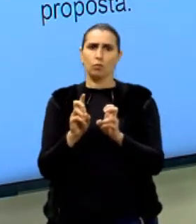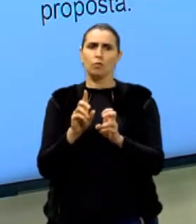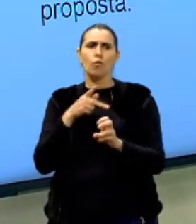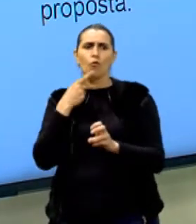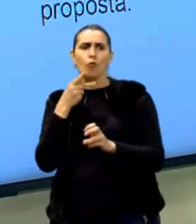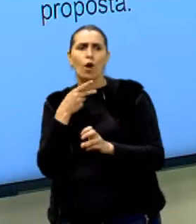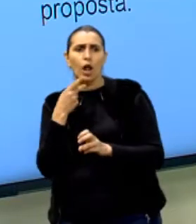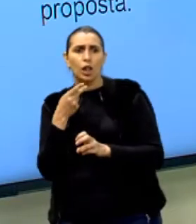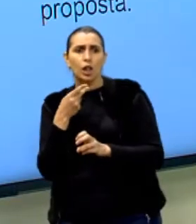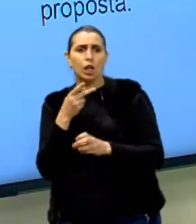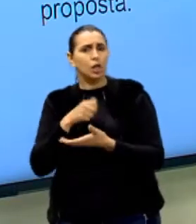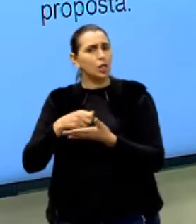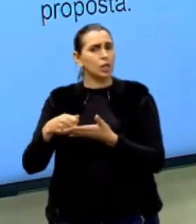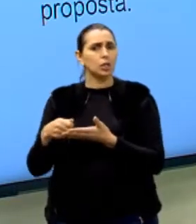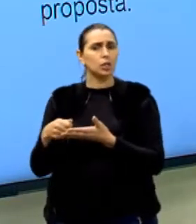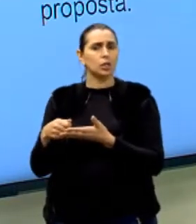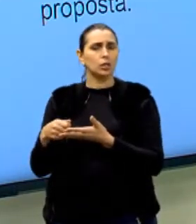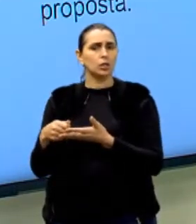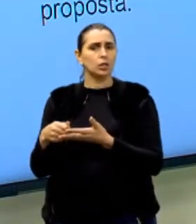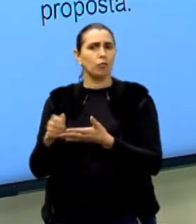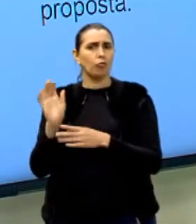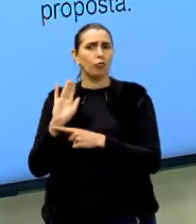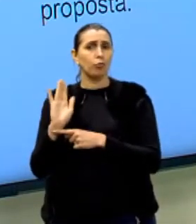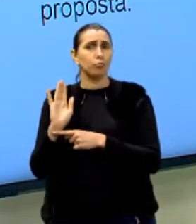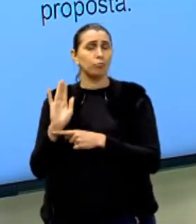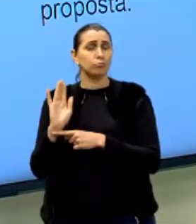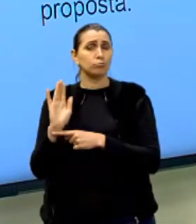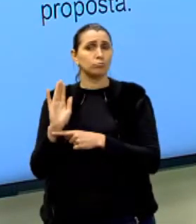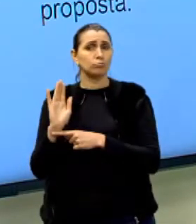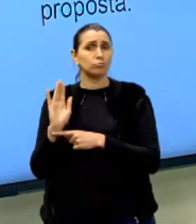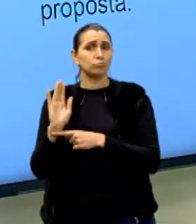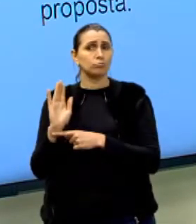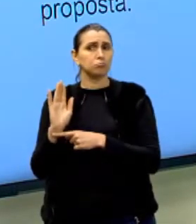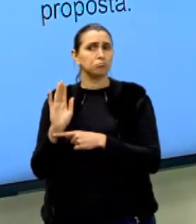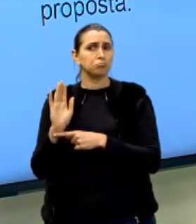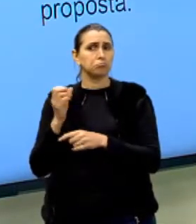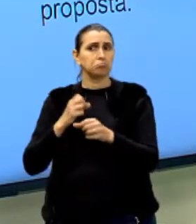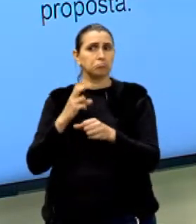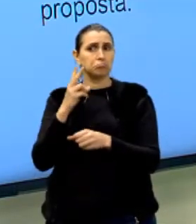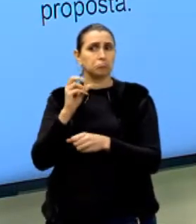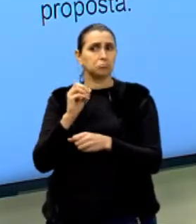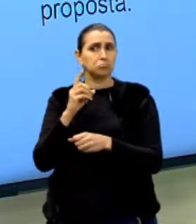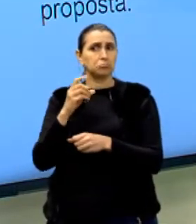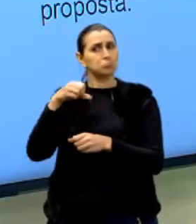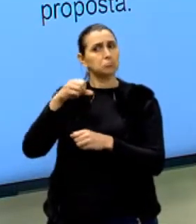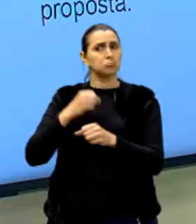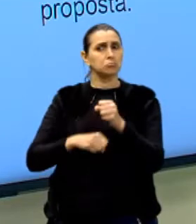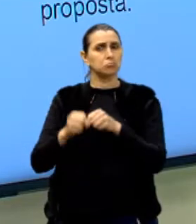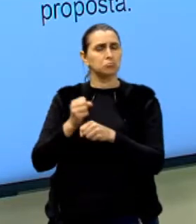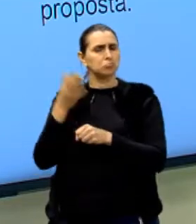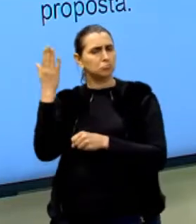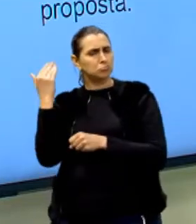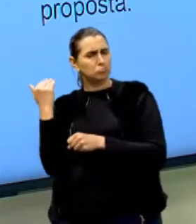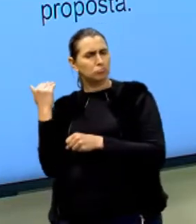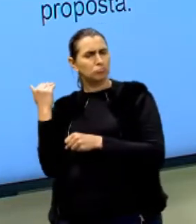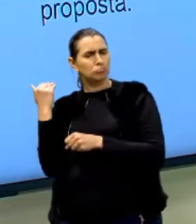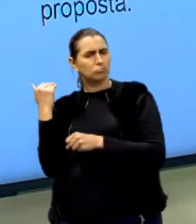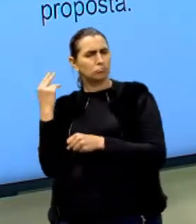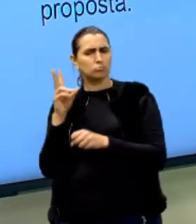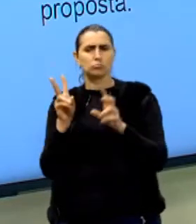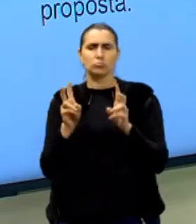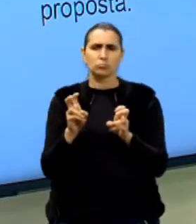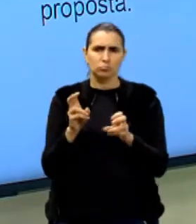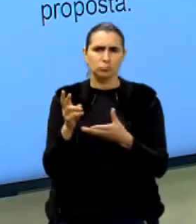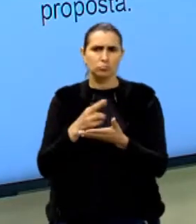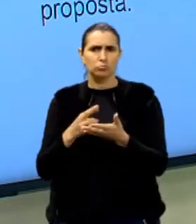eu vou escrever só sobre filme, lá em 2019. Ano passado, tema de